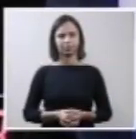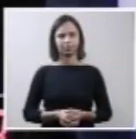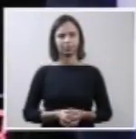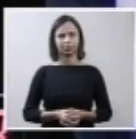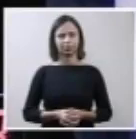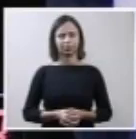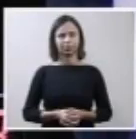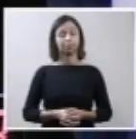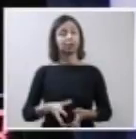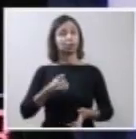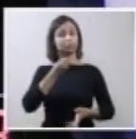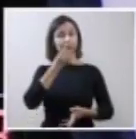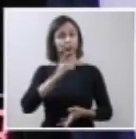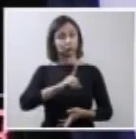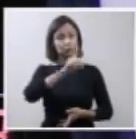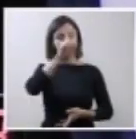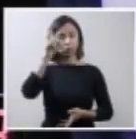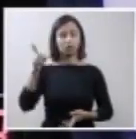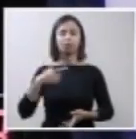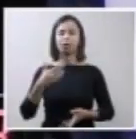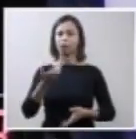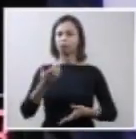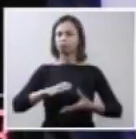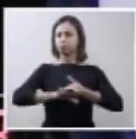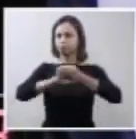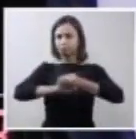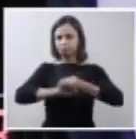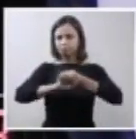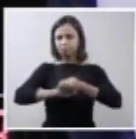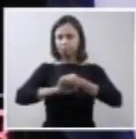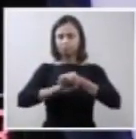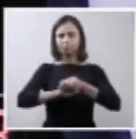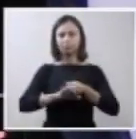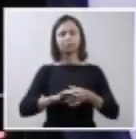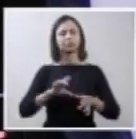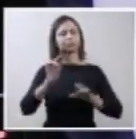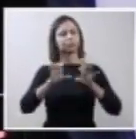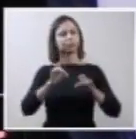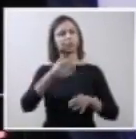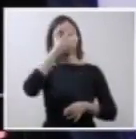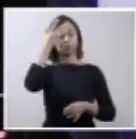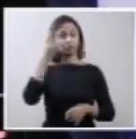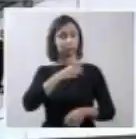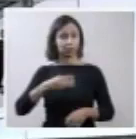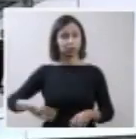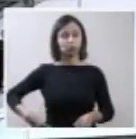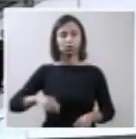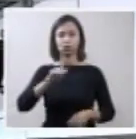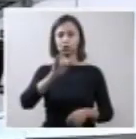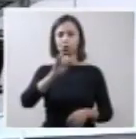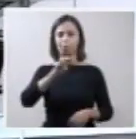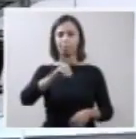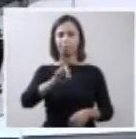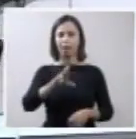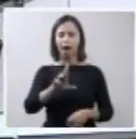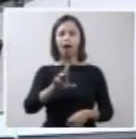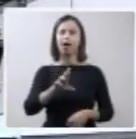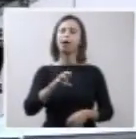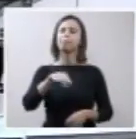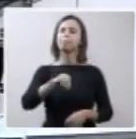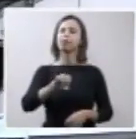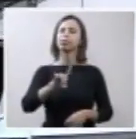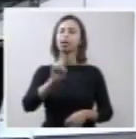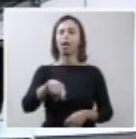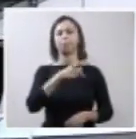Muito bom dia. Quero cumprimentar o excelentíssimo senhor ministro Gilmar Mendes, presidente do Supremo Tribunal Federal, sua